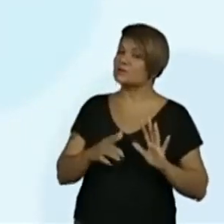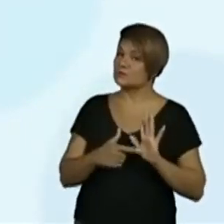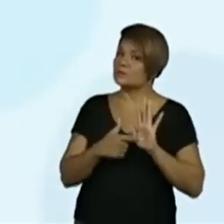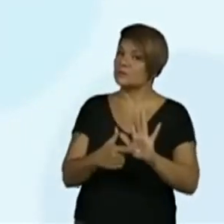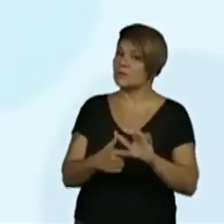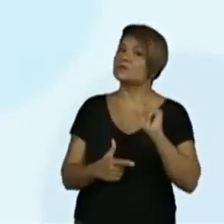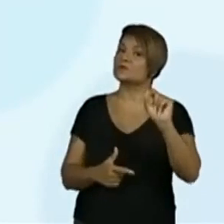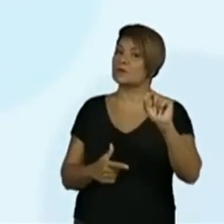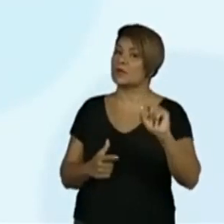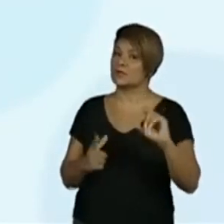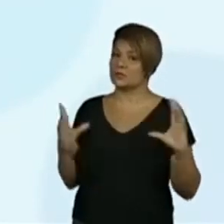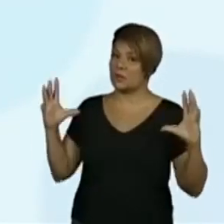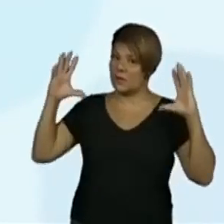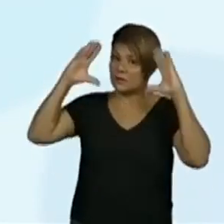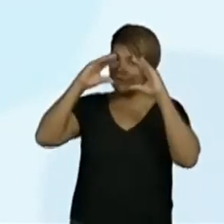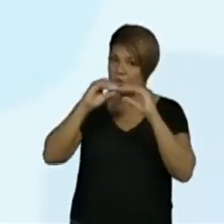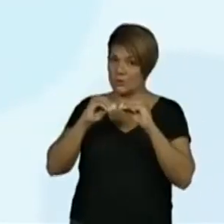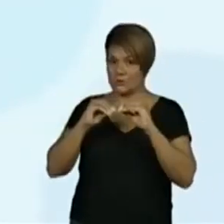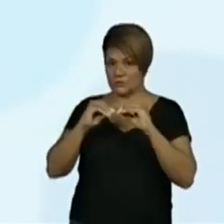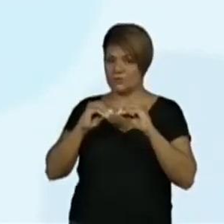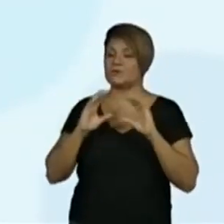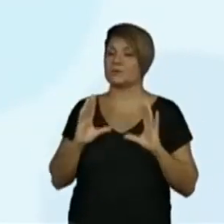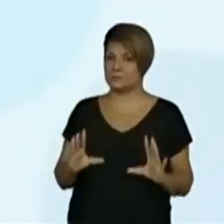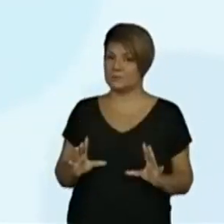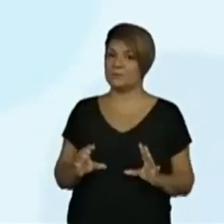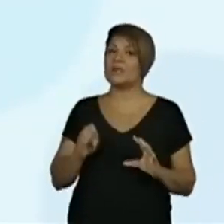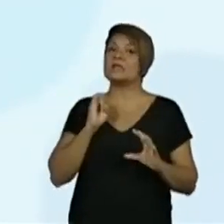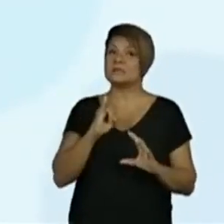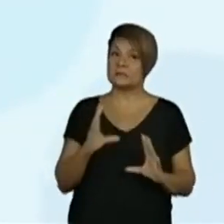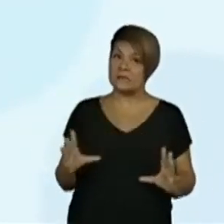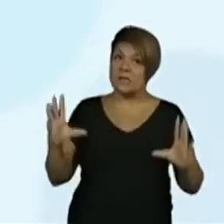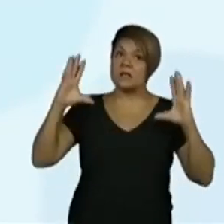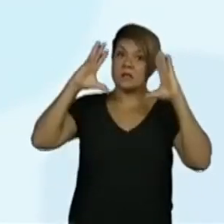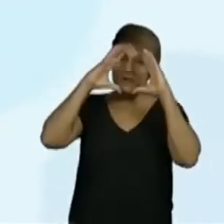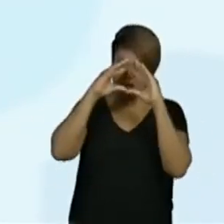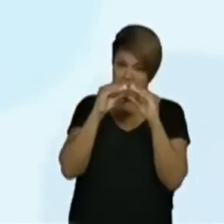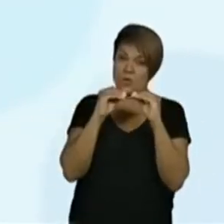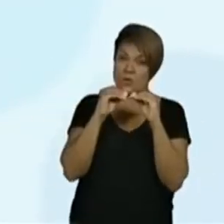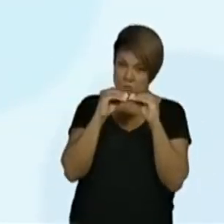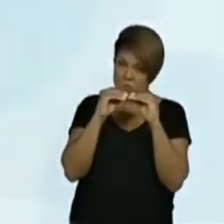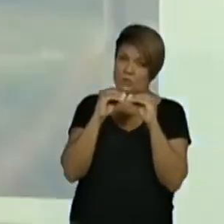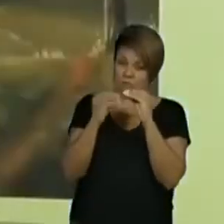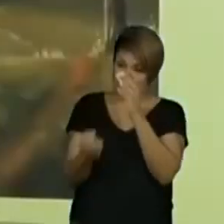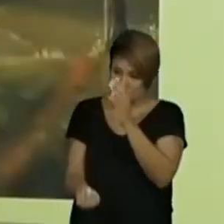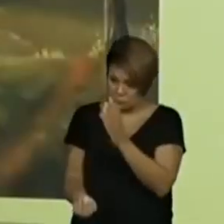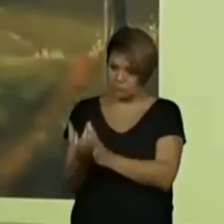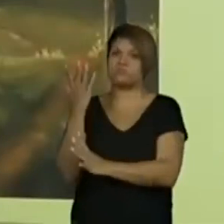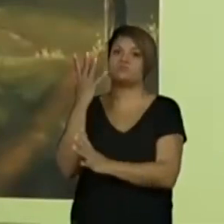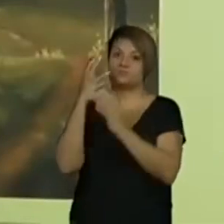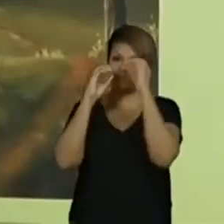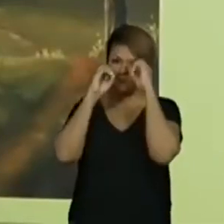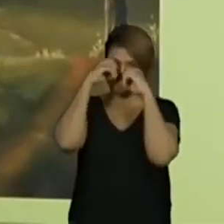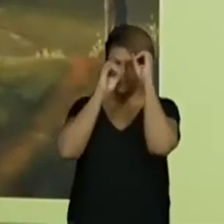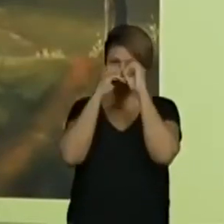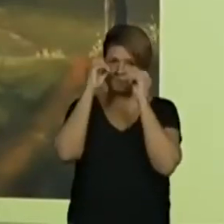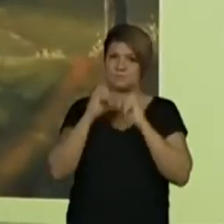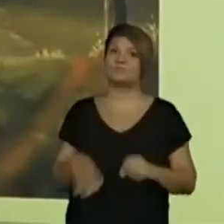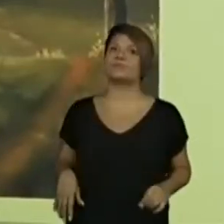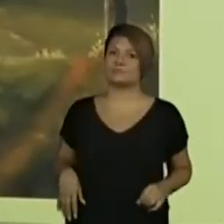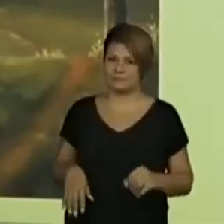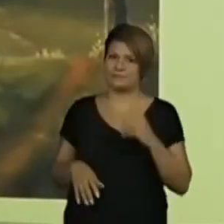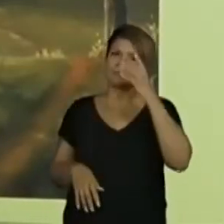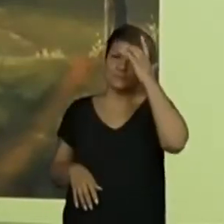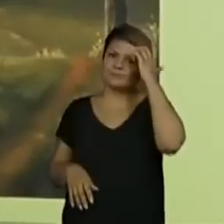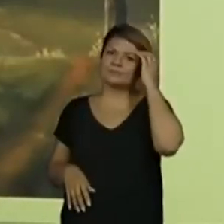à noite. Já está à noite. E se está à noite, qual a chance do noturno aparecer? Ah, são